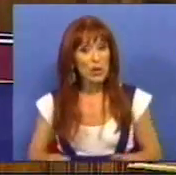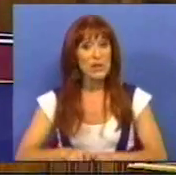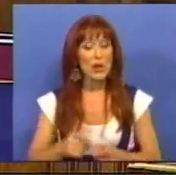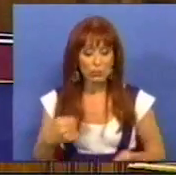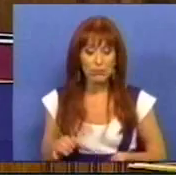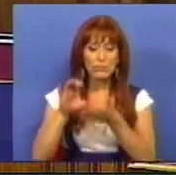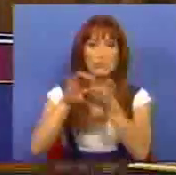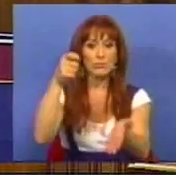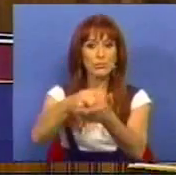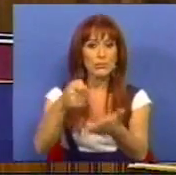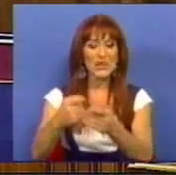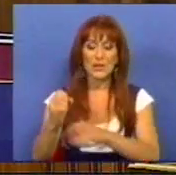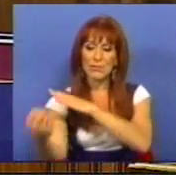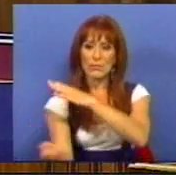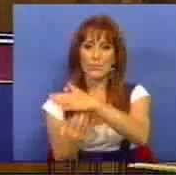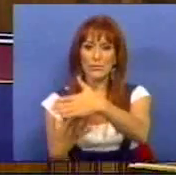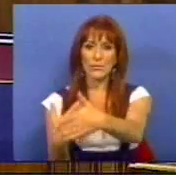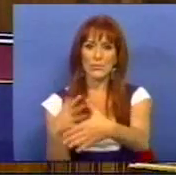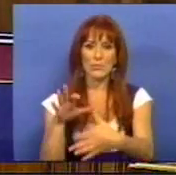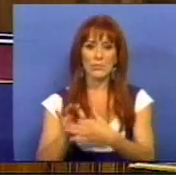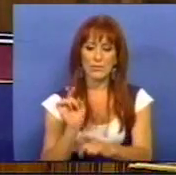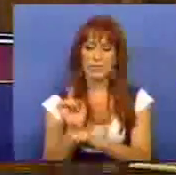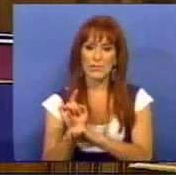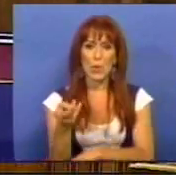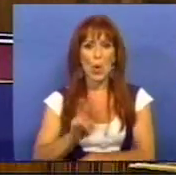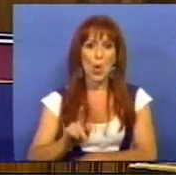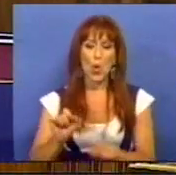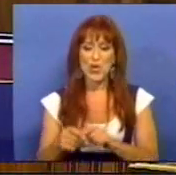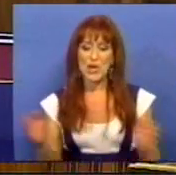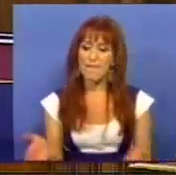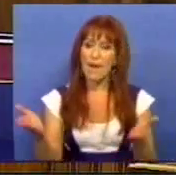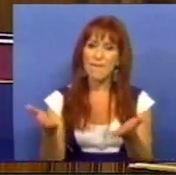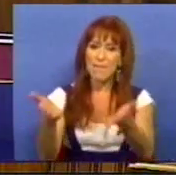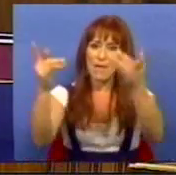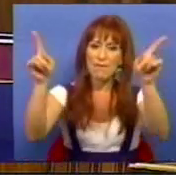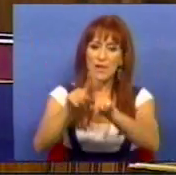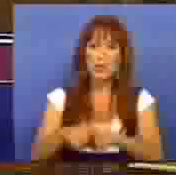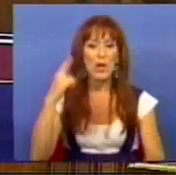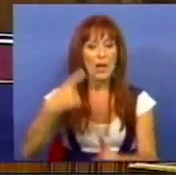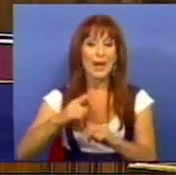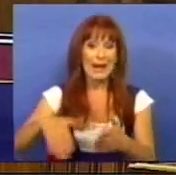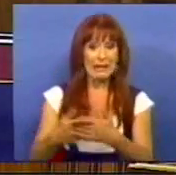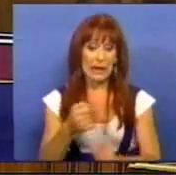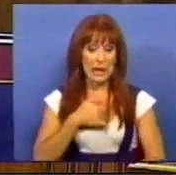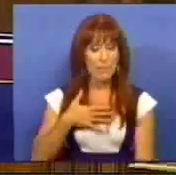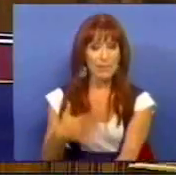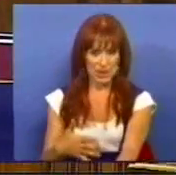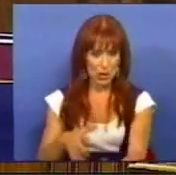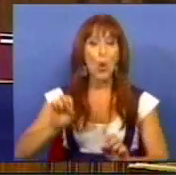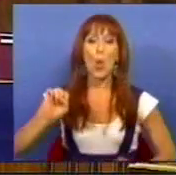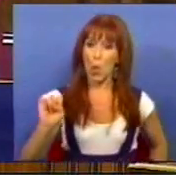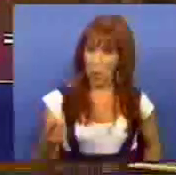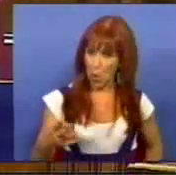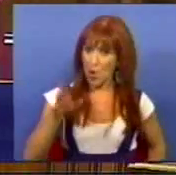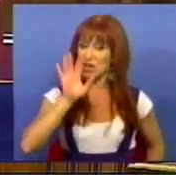indemnização de retorno em relação àquilo que foram os incentivos de que beneficiou esta empresa. Ou se,